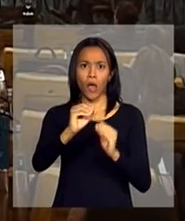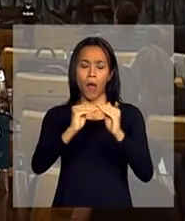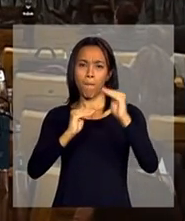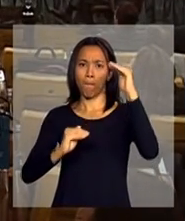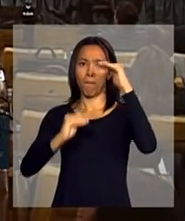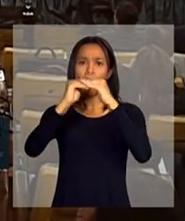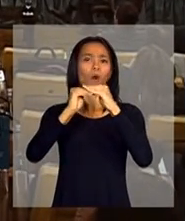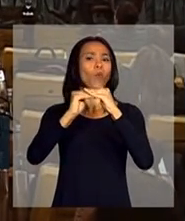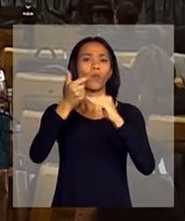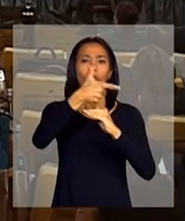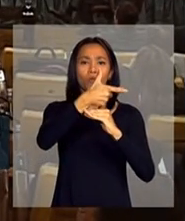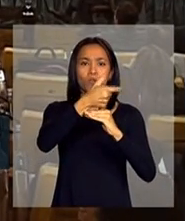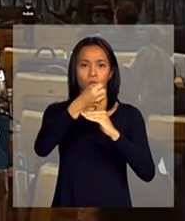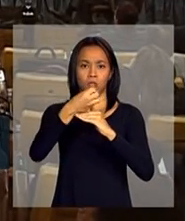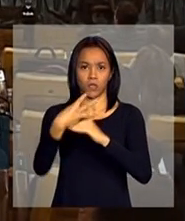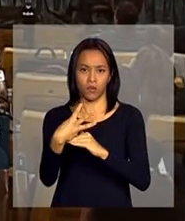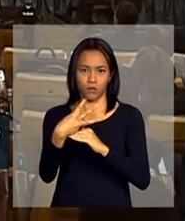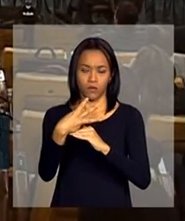é 2013.